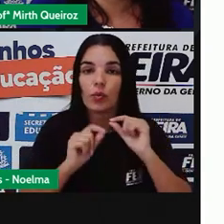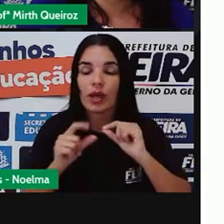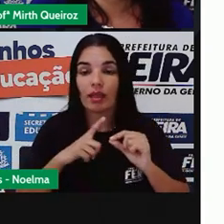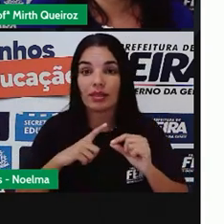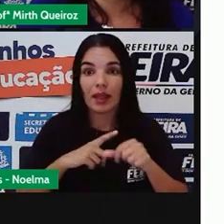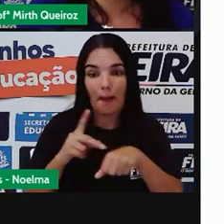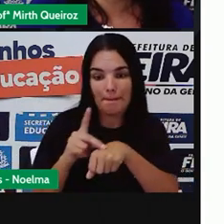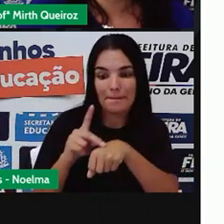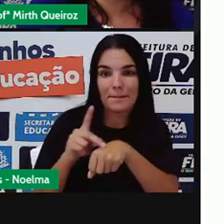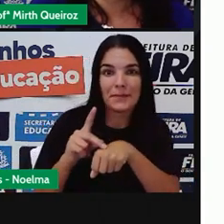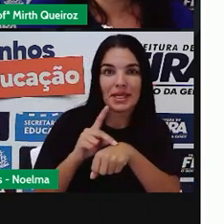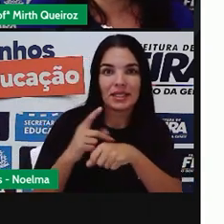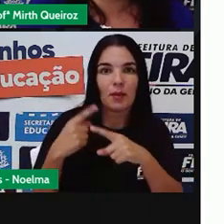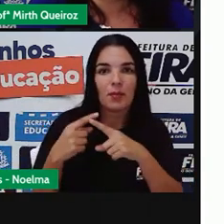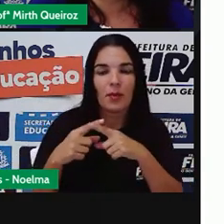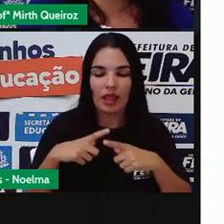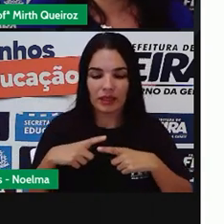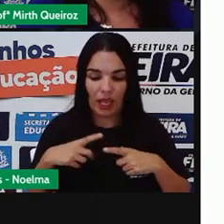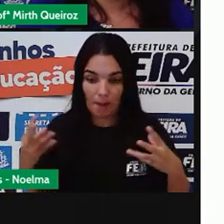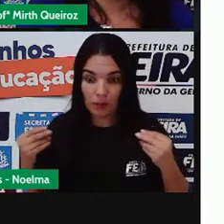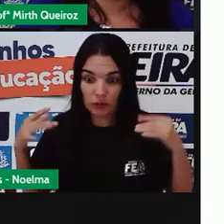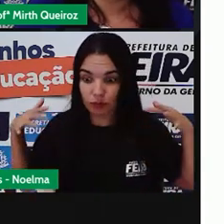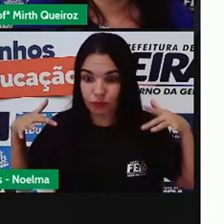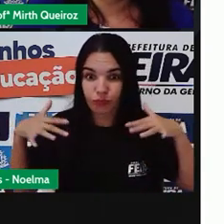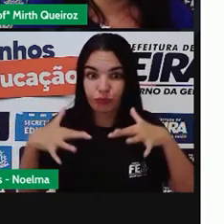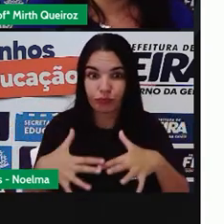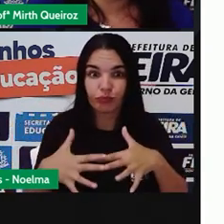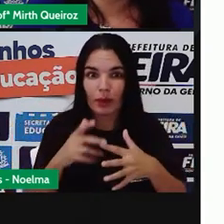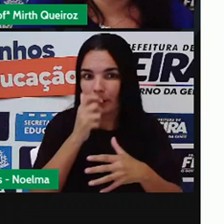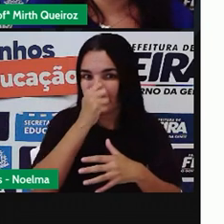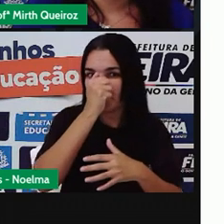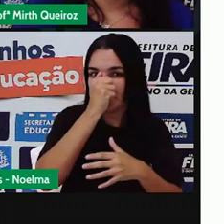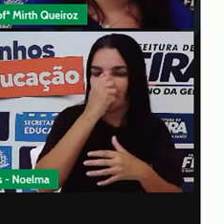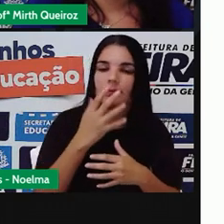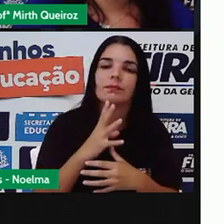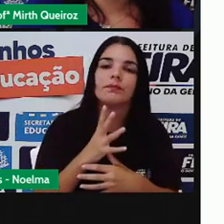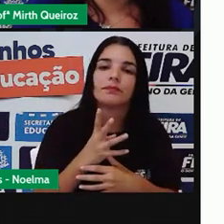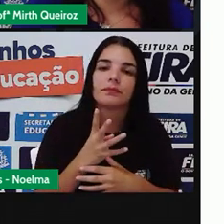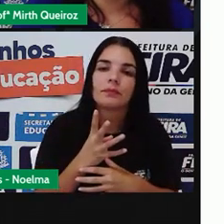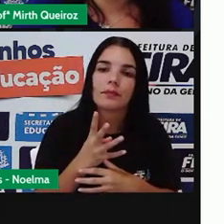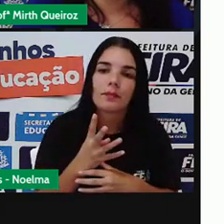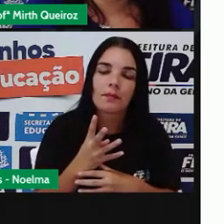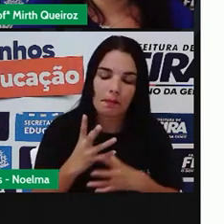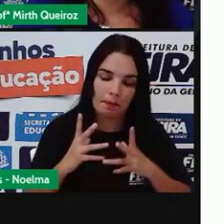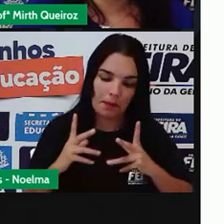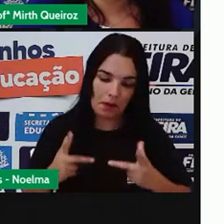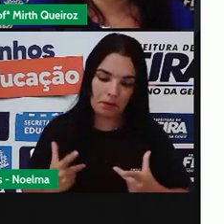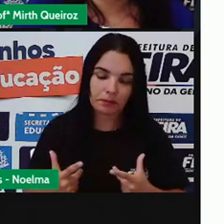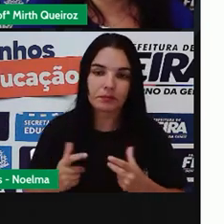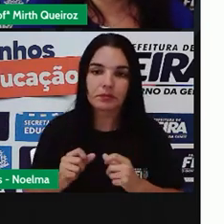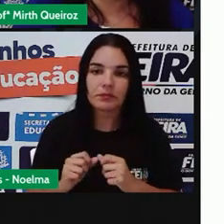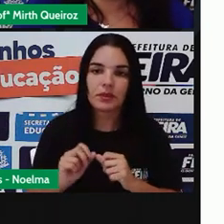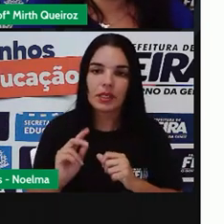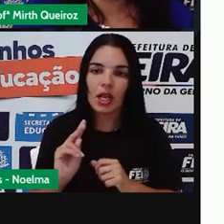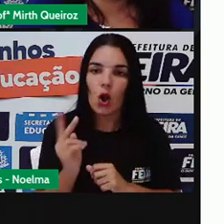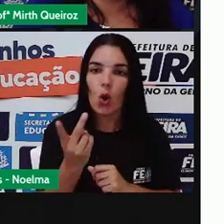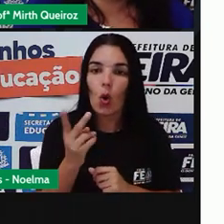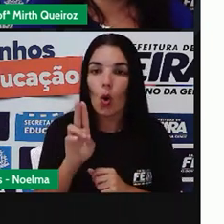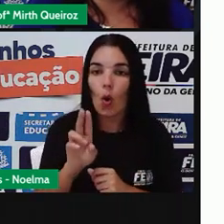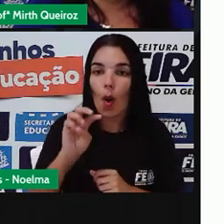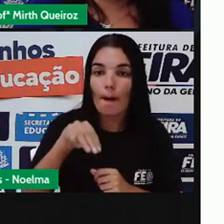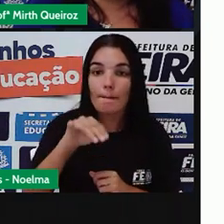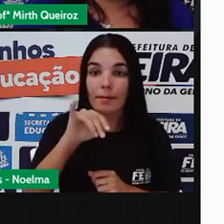escura justamente por conta da quantidade de nutrientes. E aí a gente fica... Nossa! Se o solo umífero, ele é mais